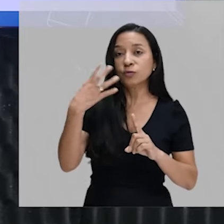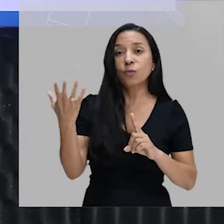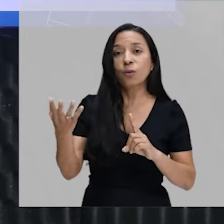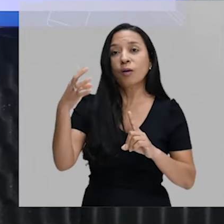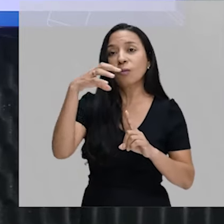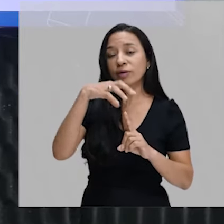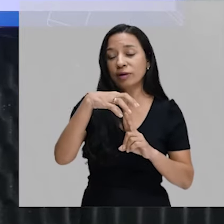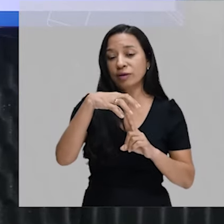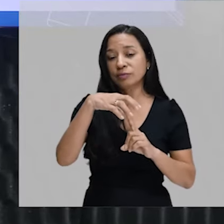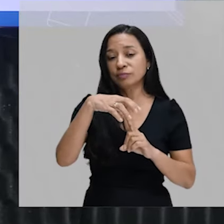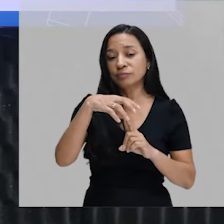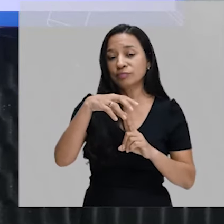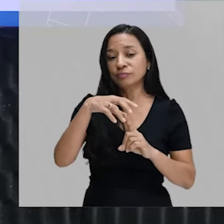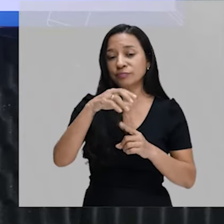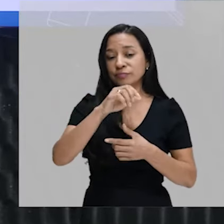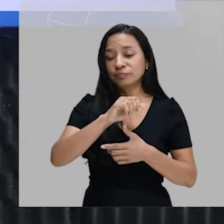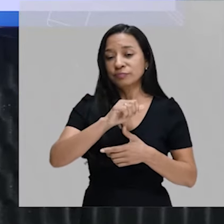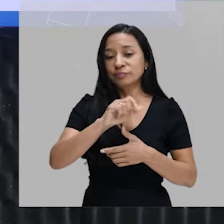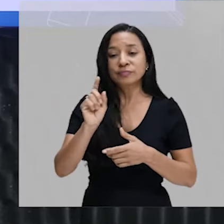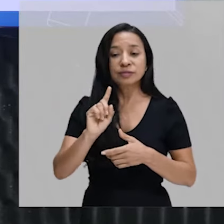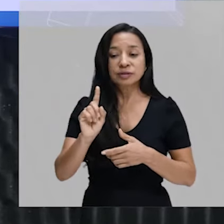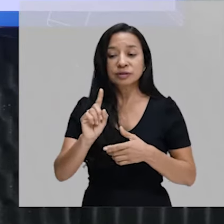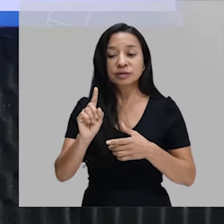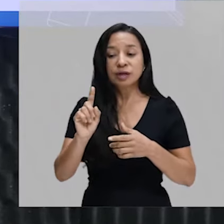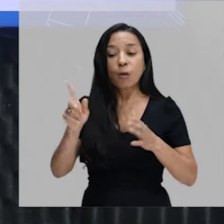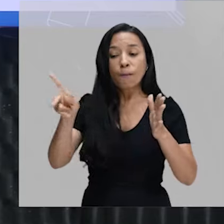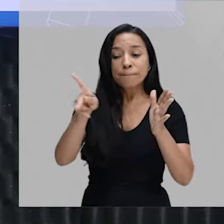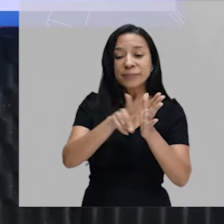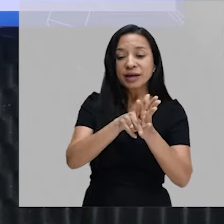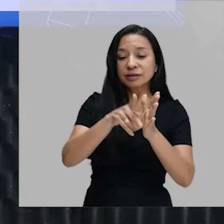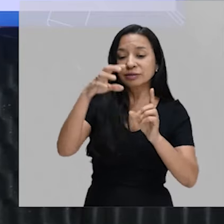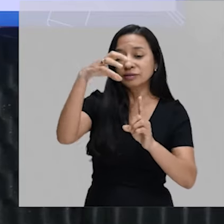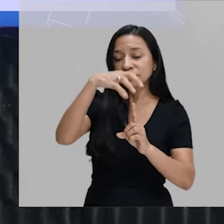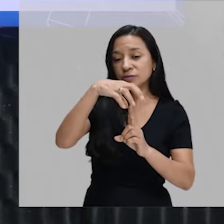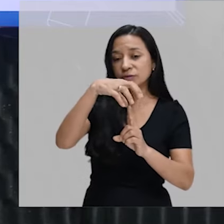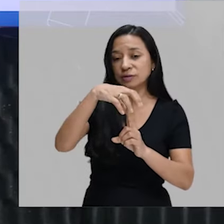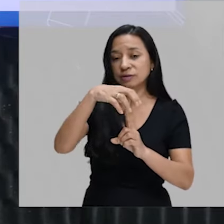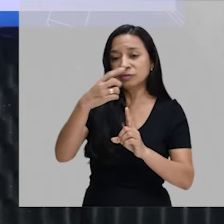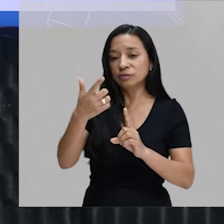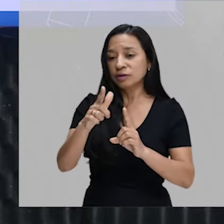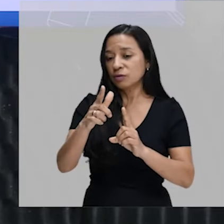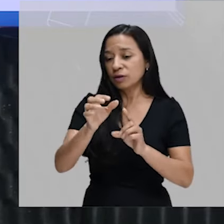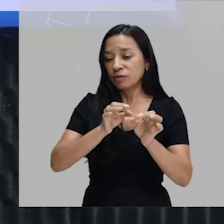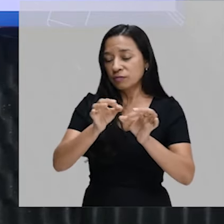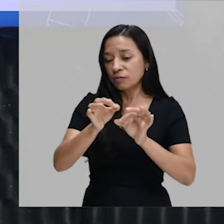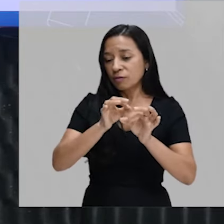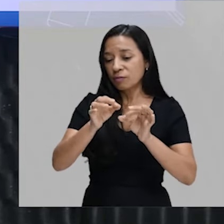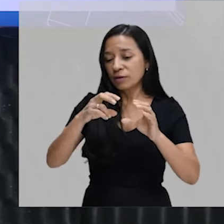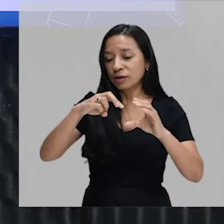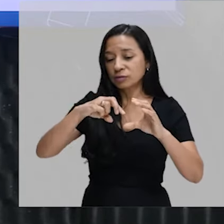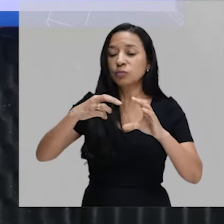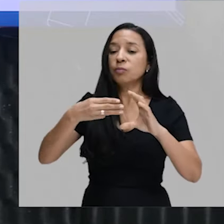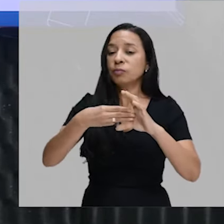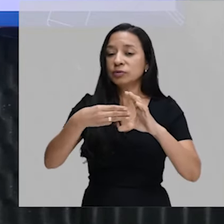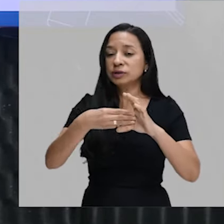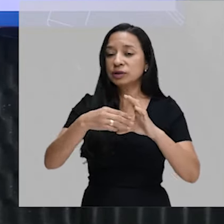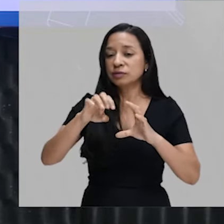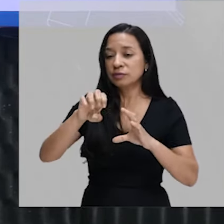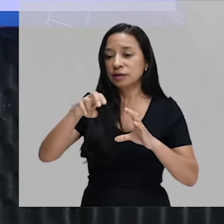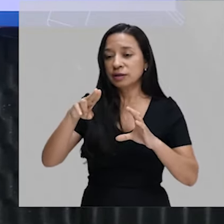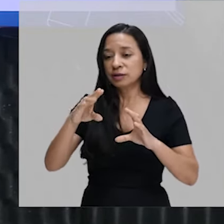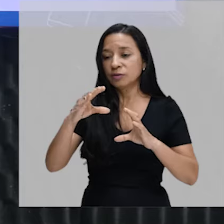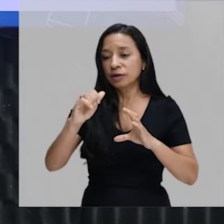desses indivíduos aqui não pertence, não é formado por célula eucariótica.